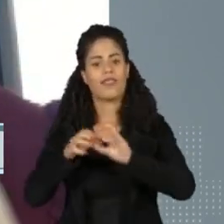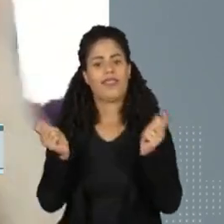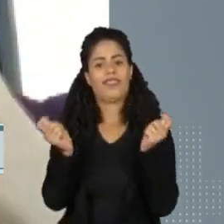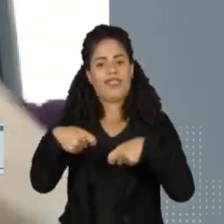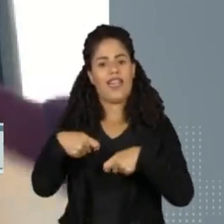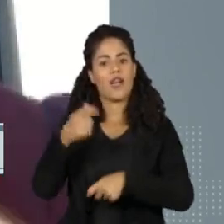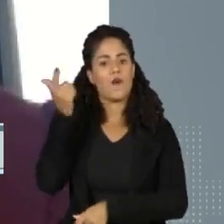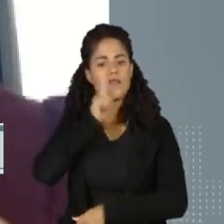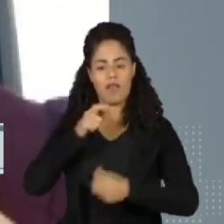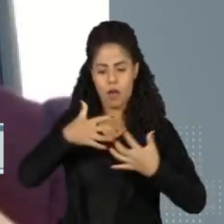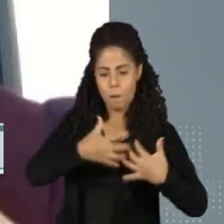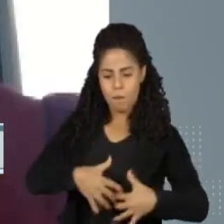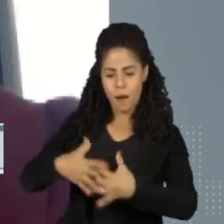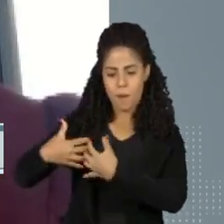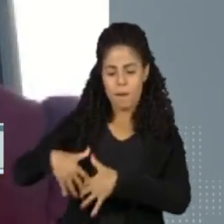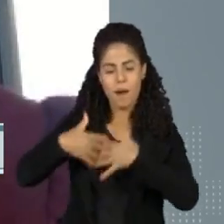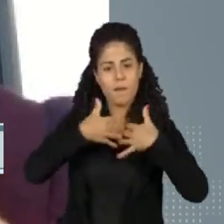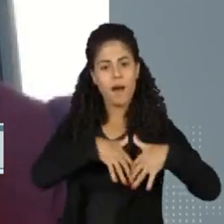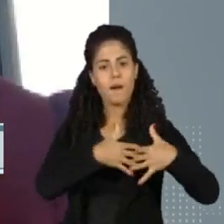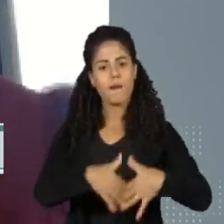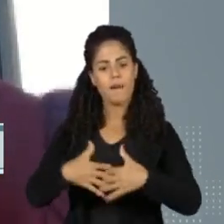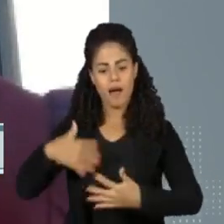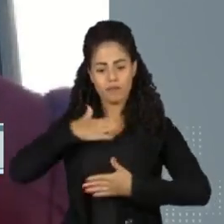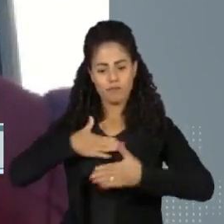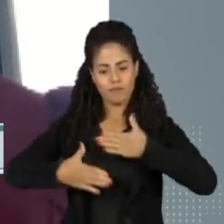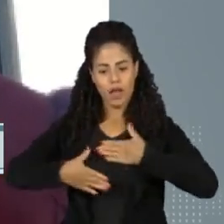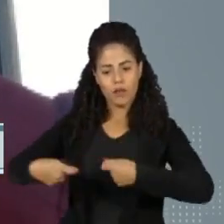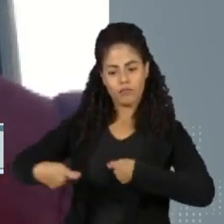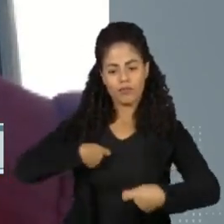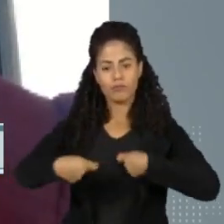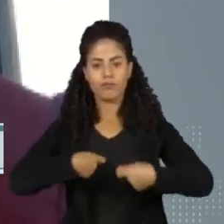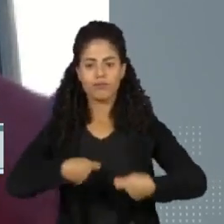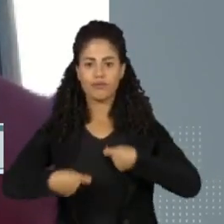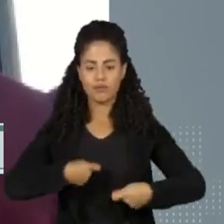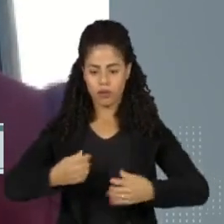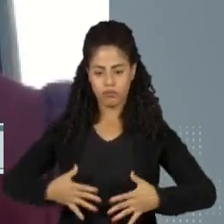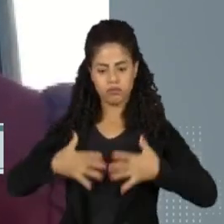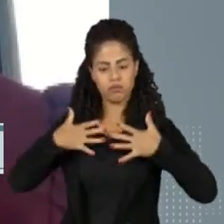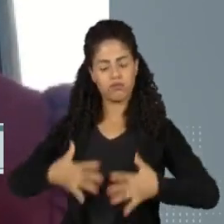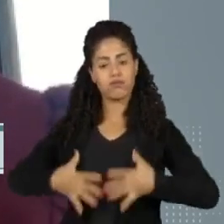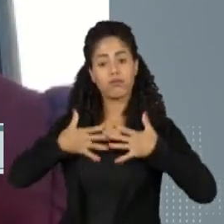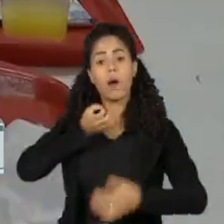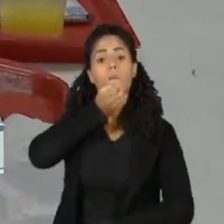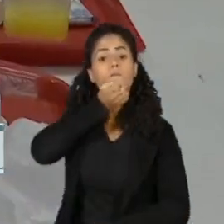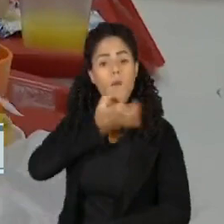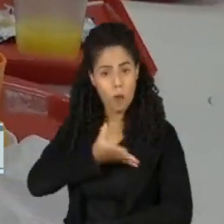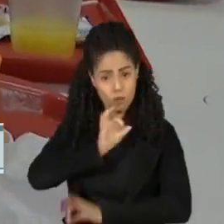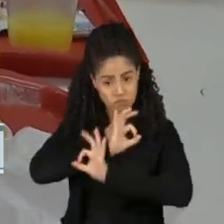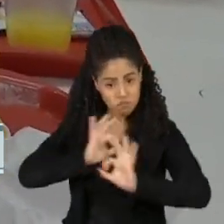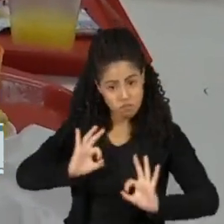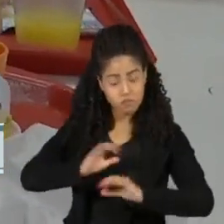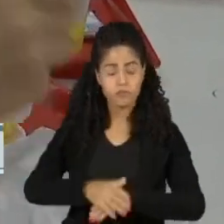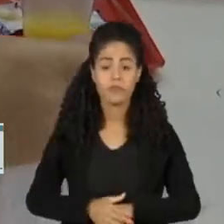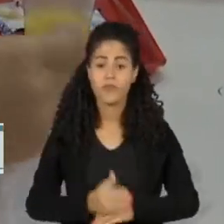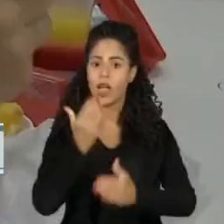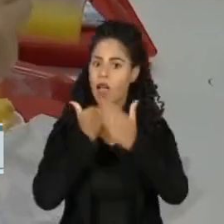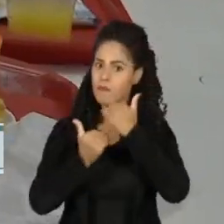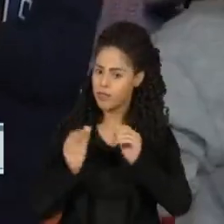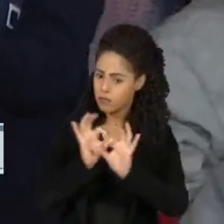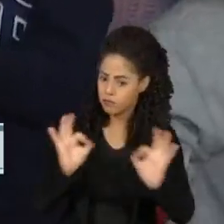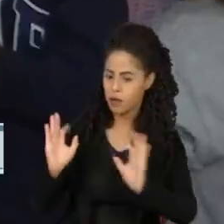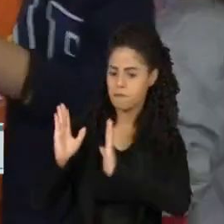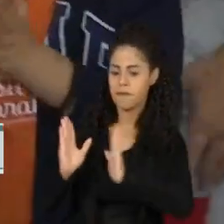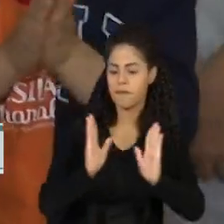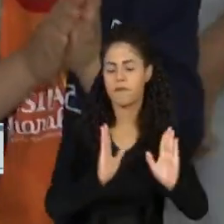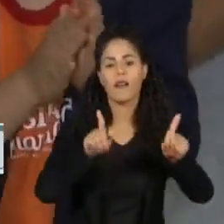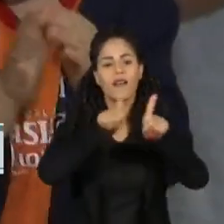que vai favorecer a minha máquina, que é o meu sistema imunológico, a trabalhar nas melhores condições possíveis. A alimentação balanceada,